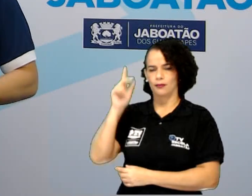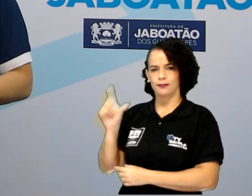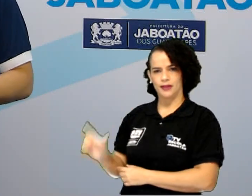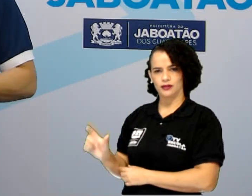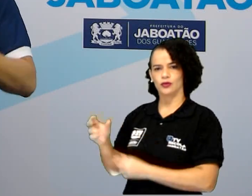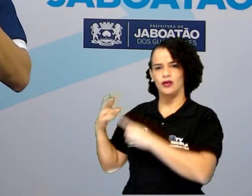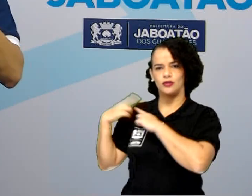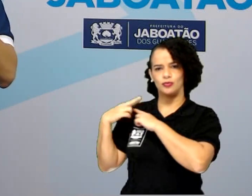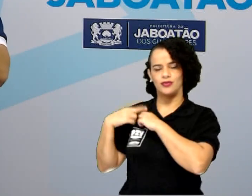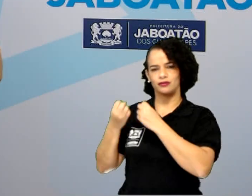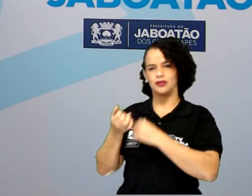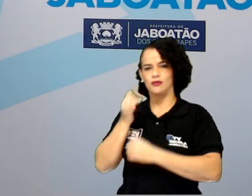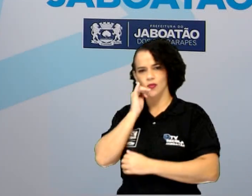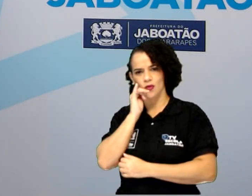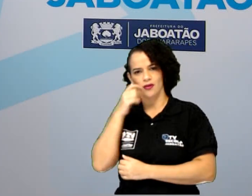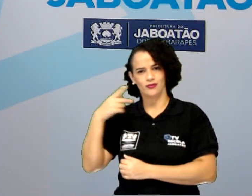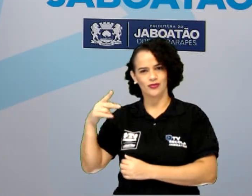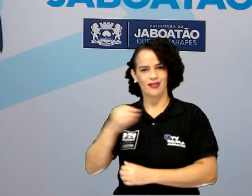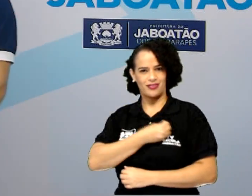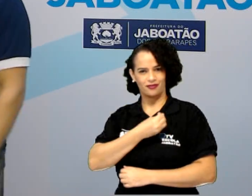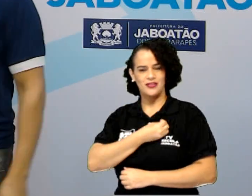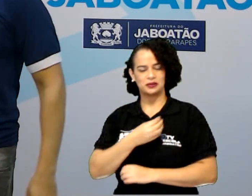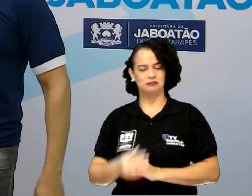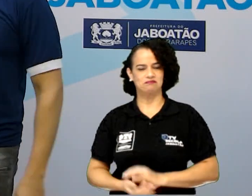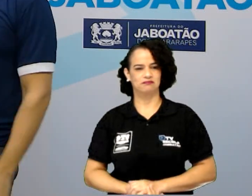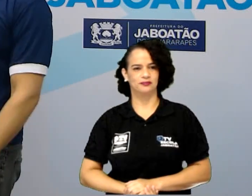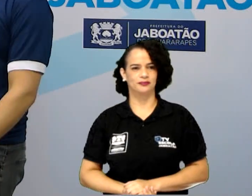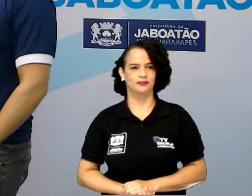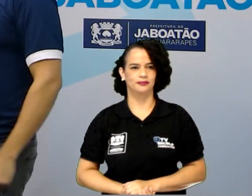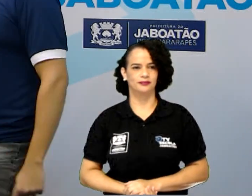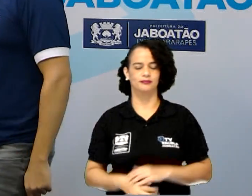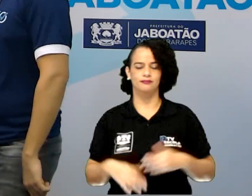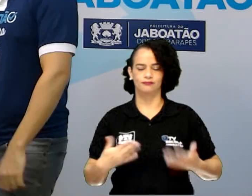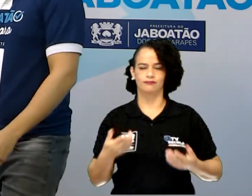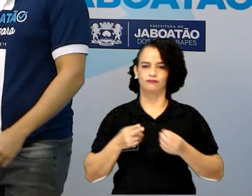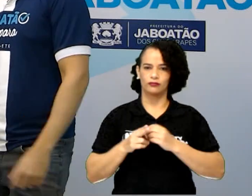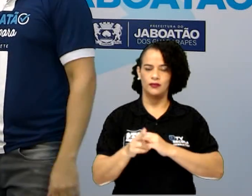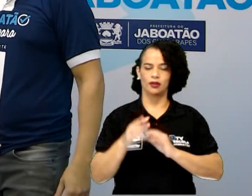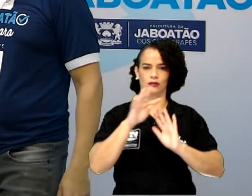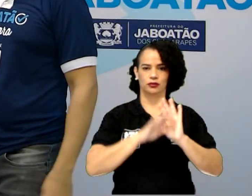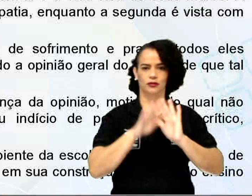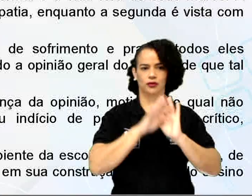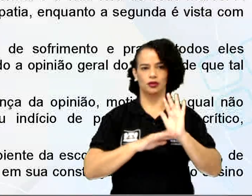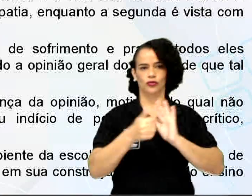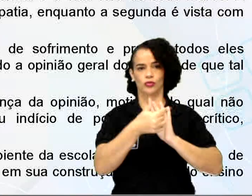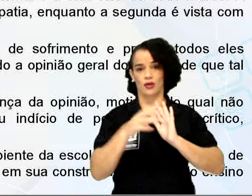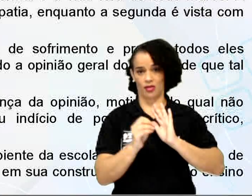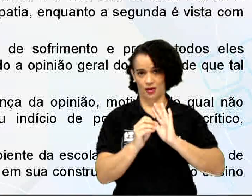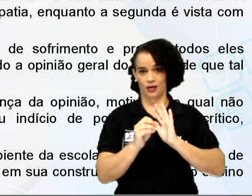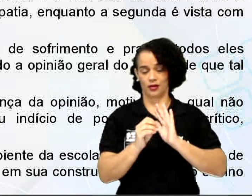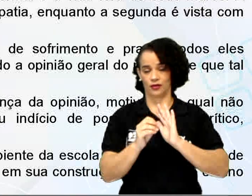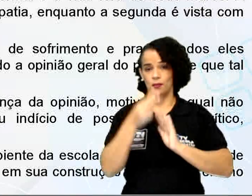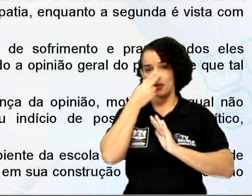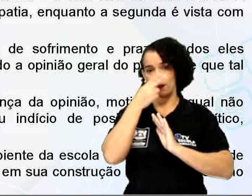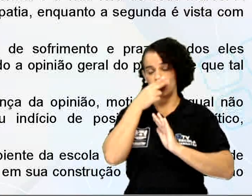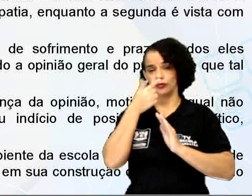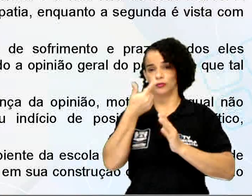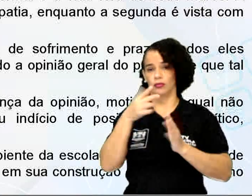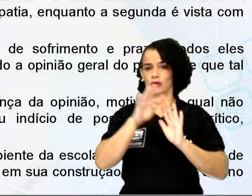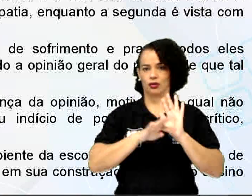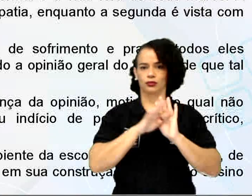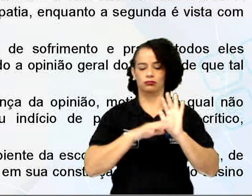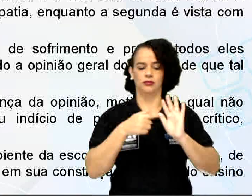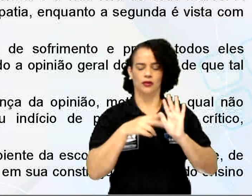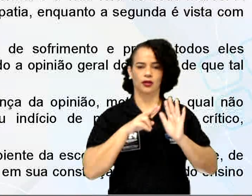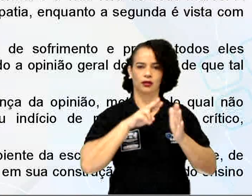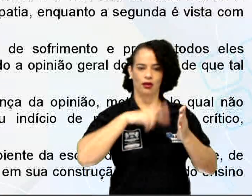da vida. Ok? Questão muito boa. Bom, vamos seguir aí agora com a questão do número 10, ainda sobre o mesmo texto que a gente acabou de ler,